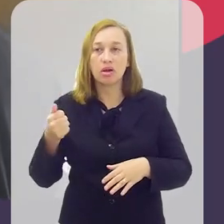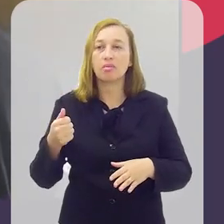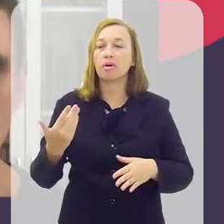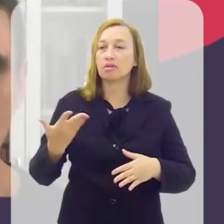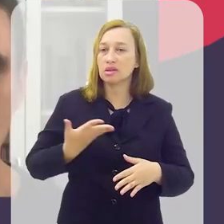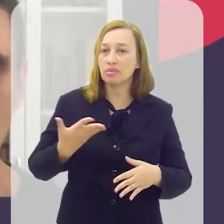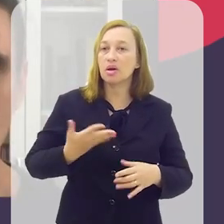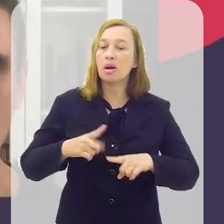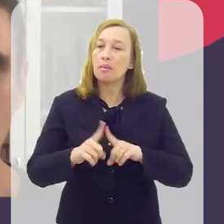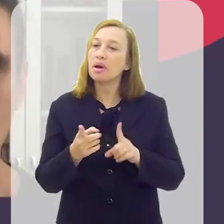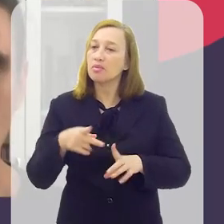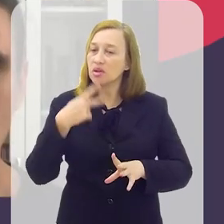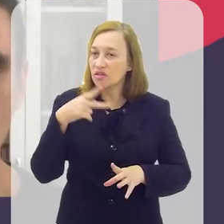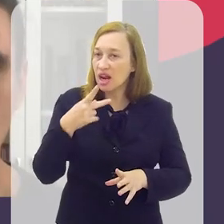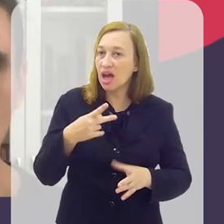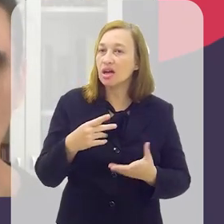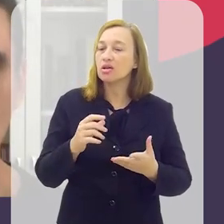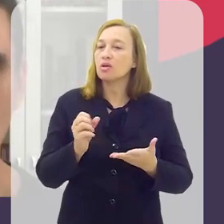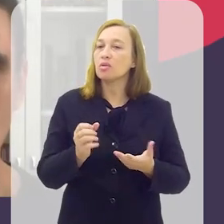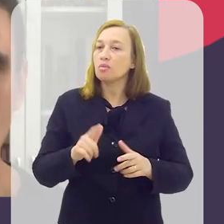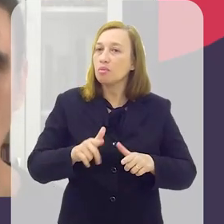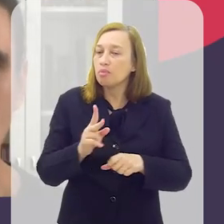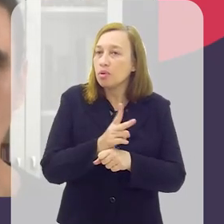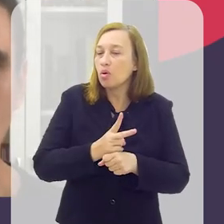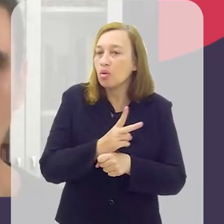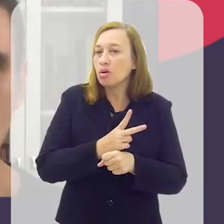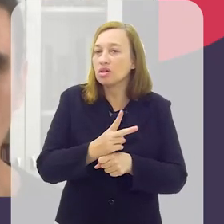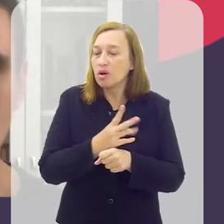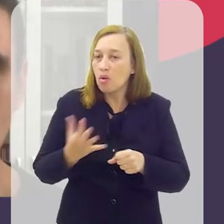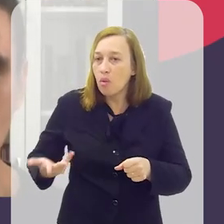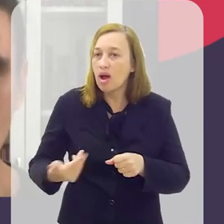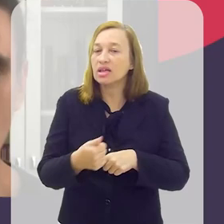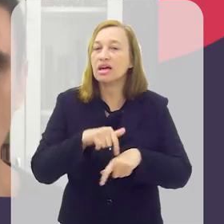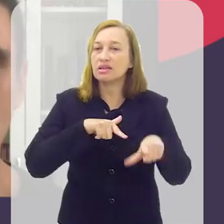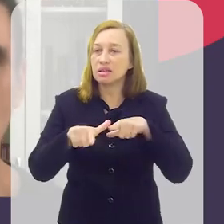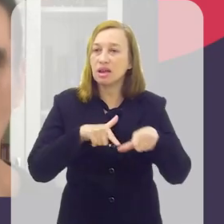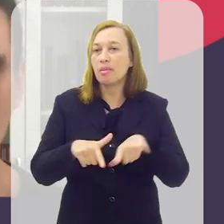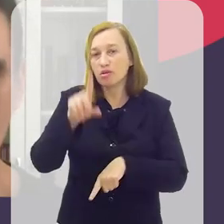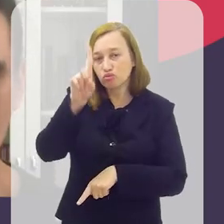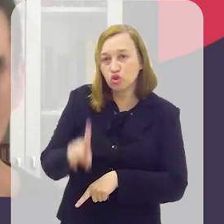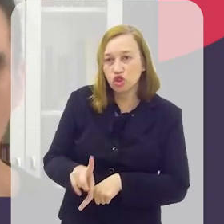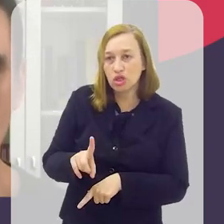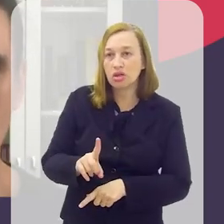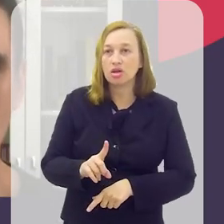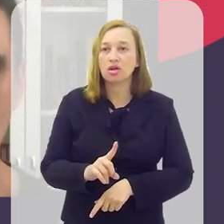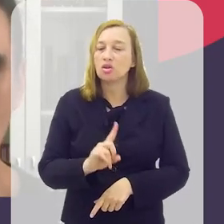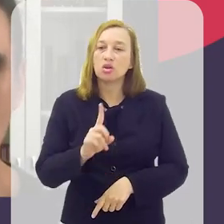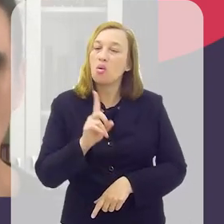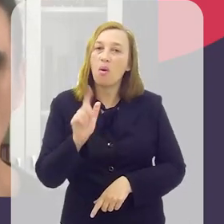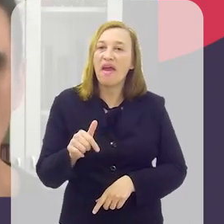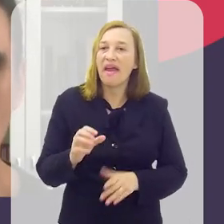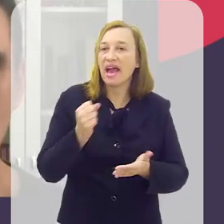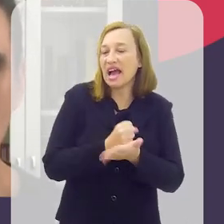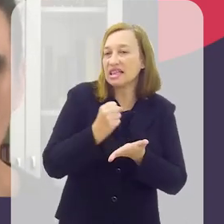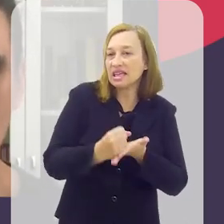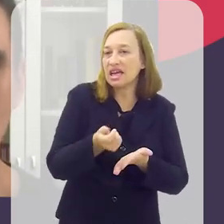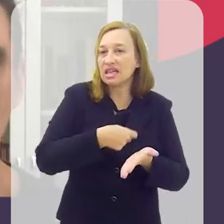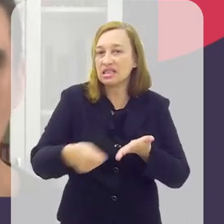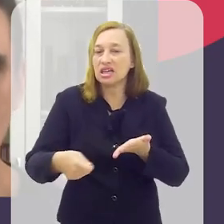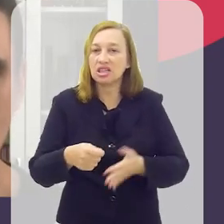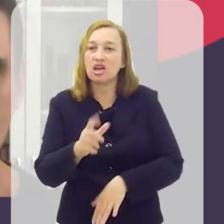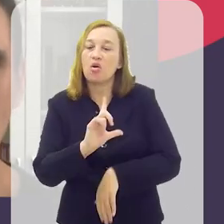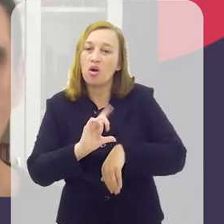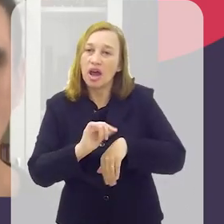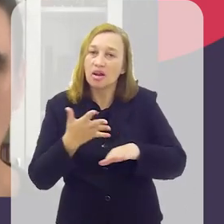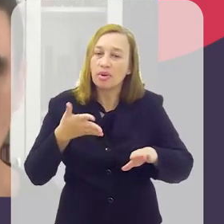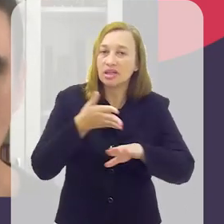classe. Mas eu posso botar aqui que a gente está buscando uma verdadeira flexibilidade com direitos. Não é o CLT tradicional, que tem